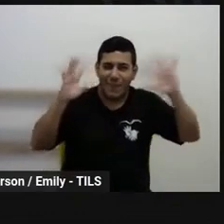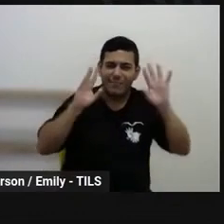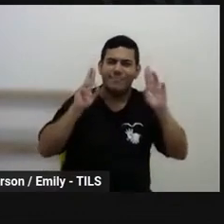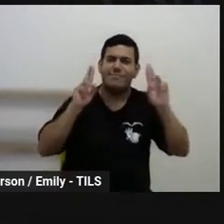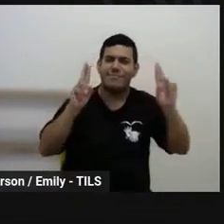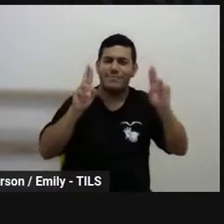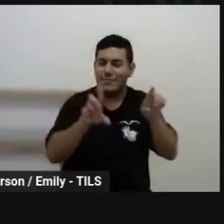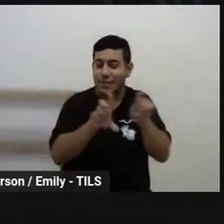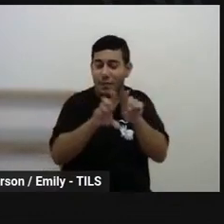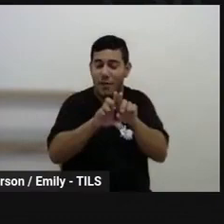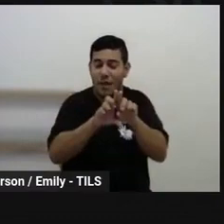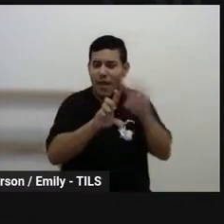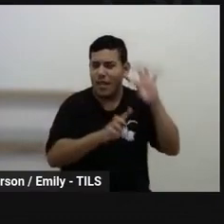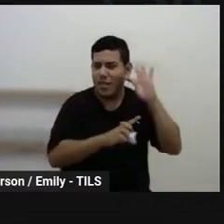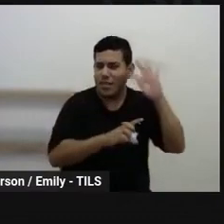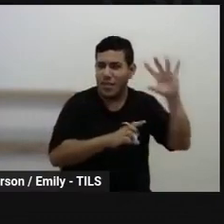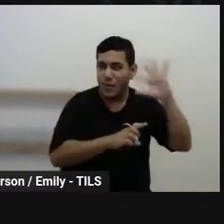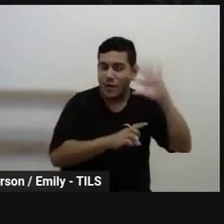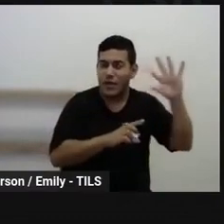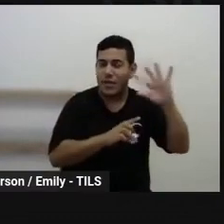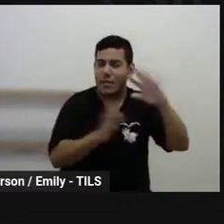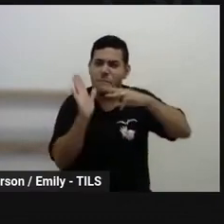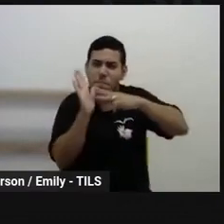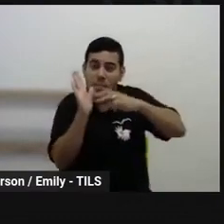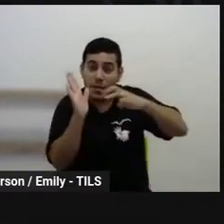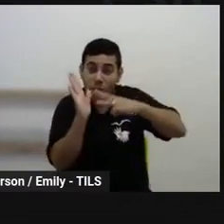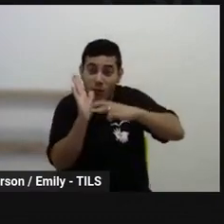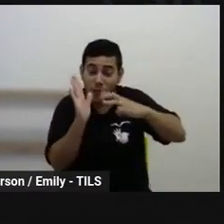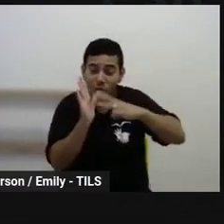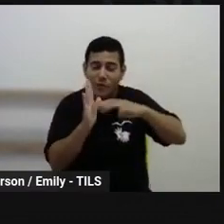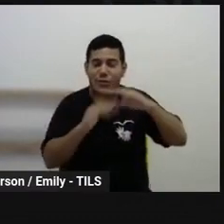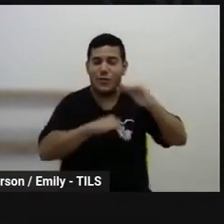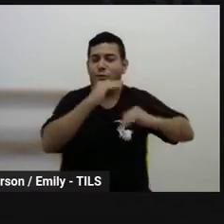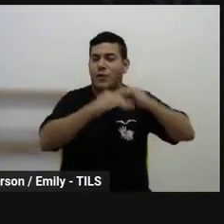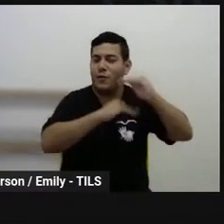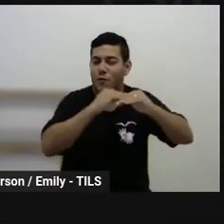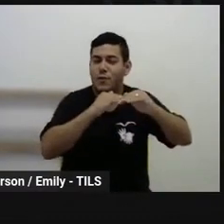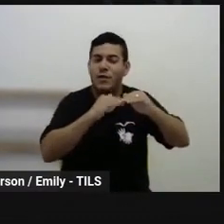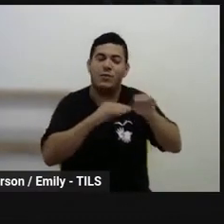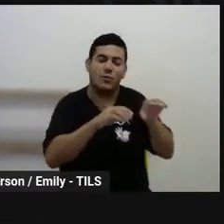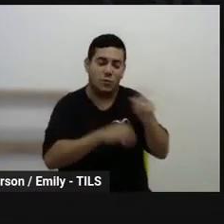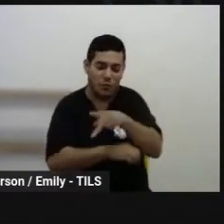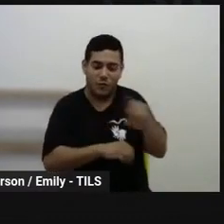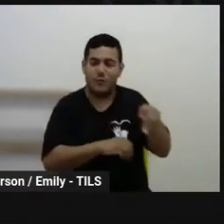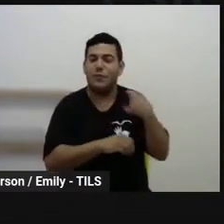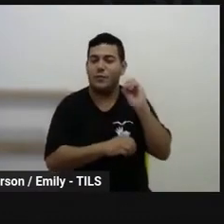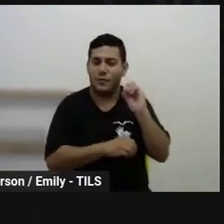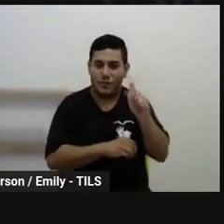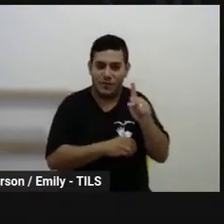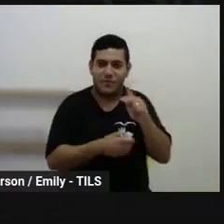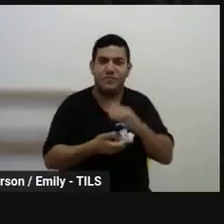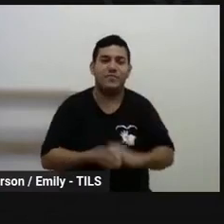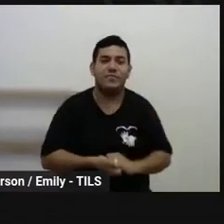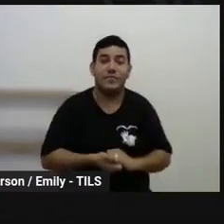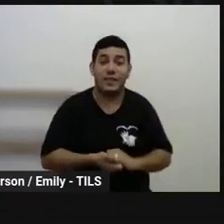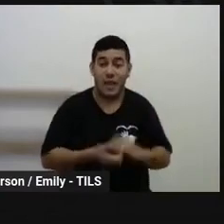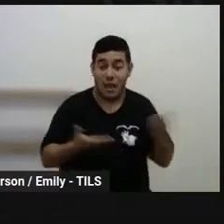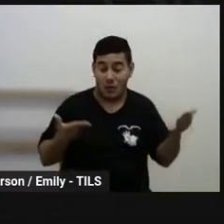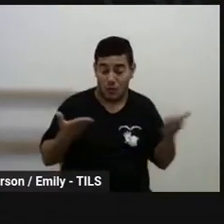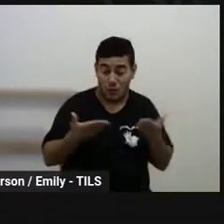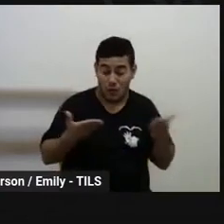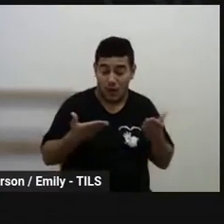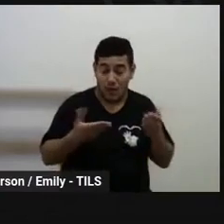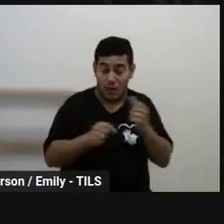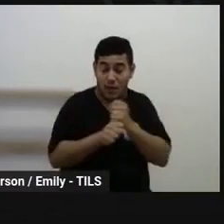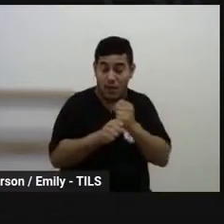teorias e metodologias para o bom desenvolvimento das práticas docentes. Este ano escolhemos,